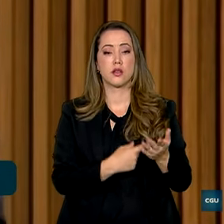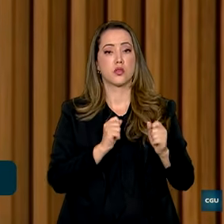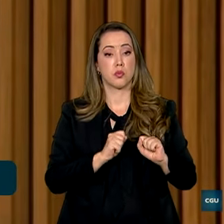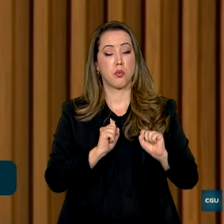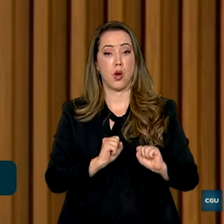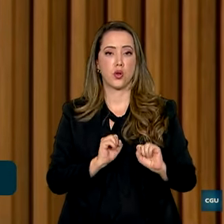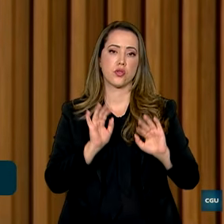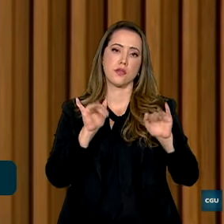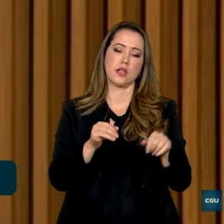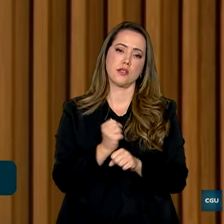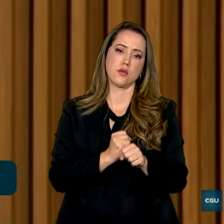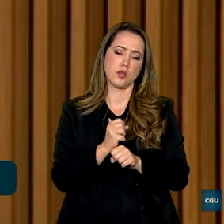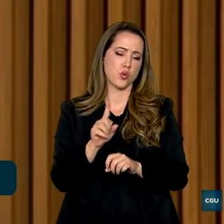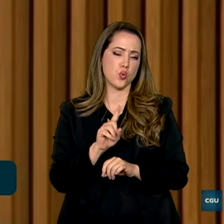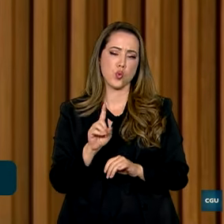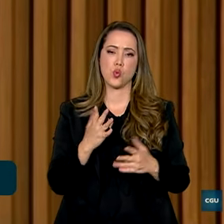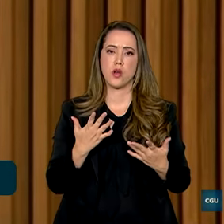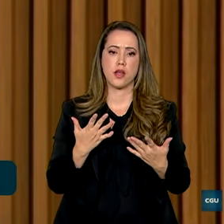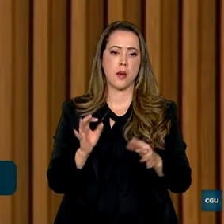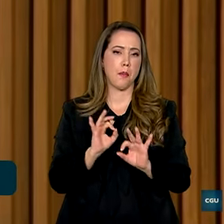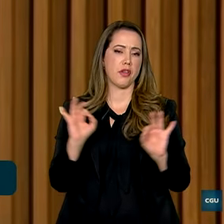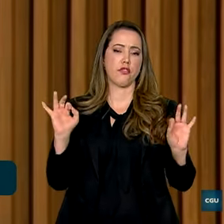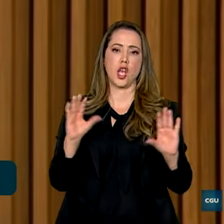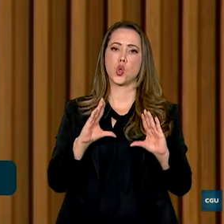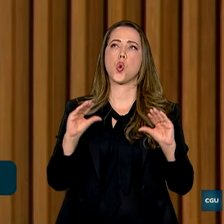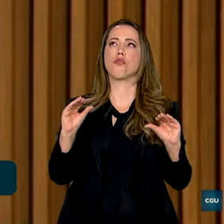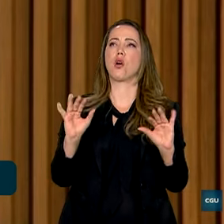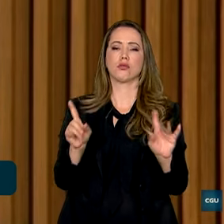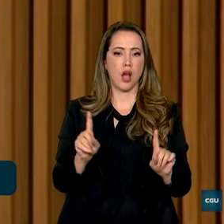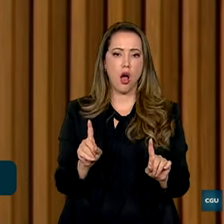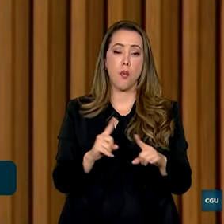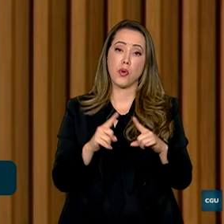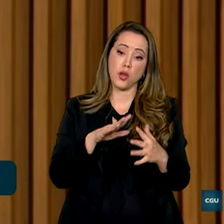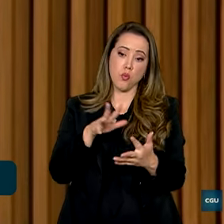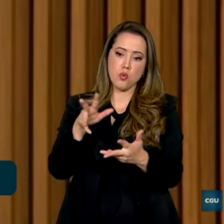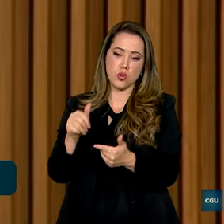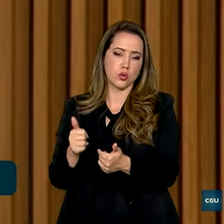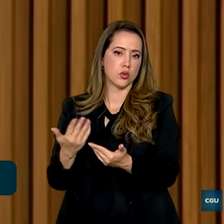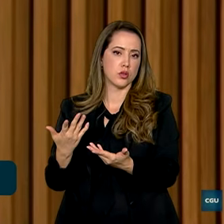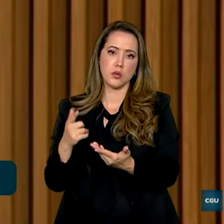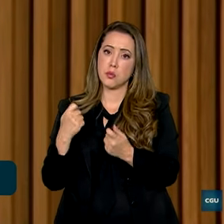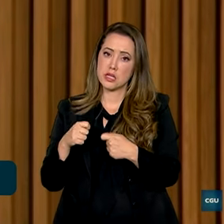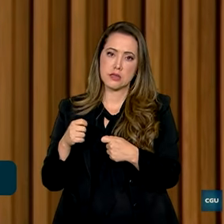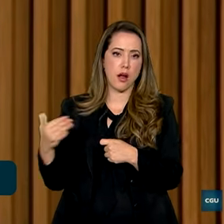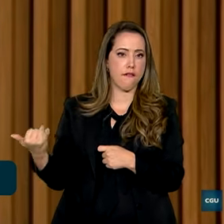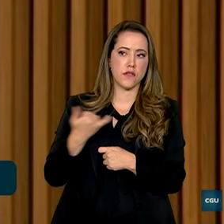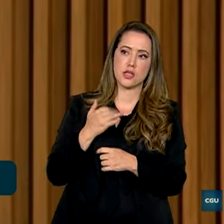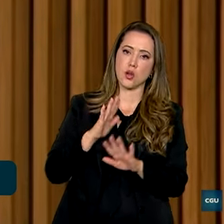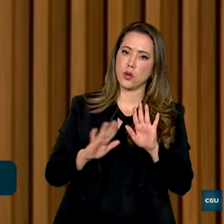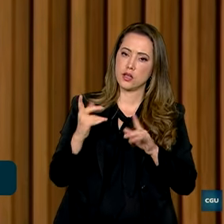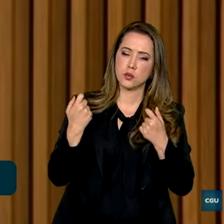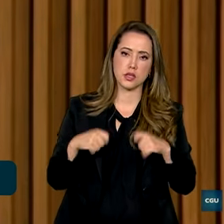o ano não numa situação absolutamente confortável, porque o mundo está inspirando cuidados e